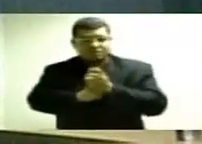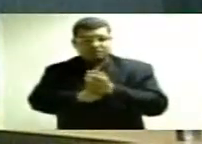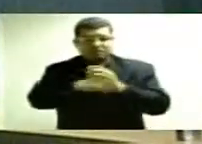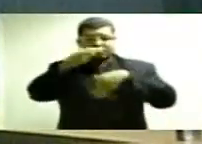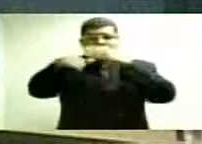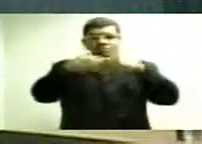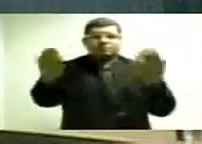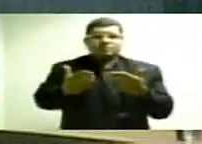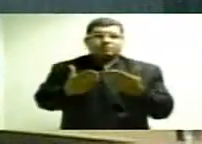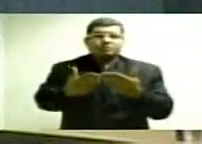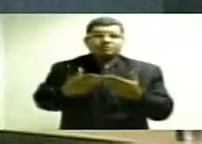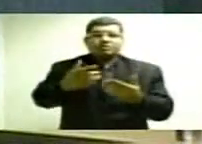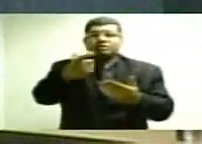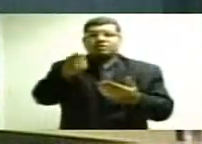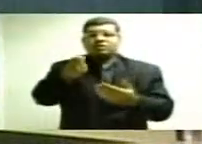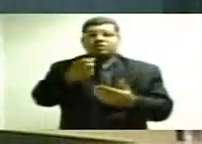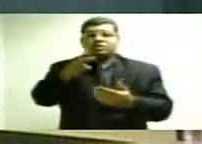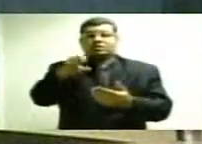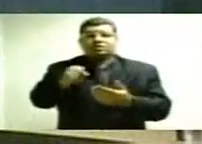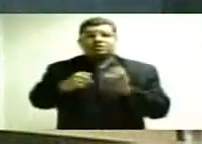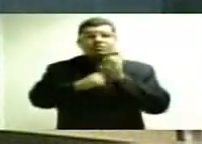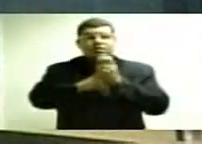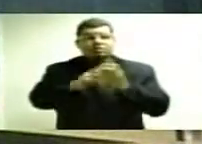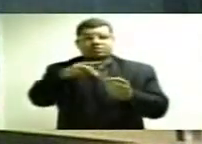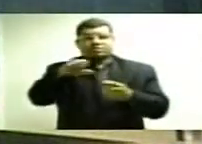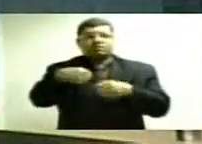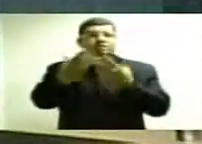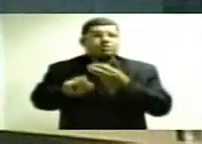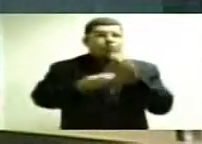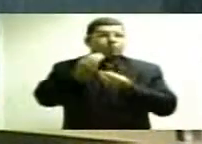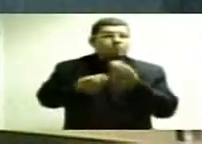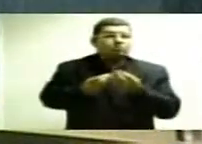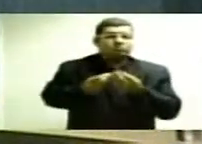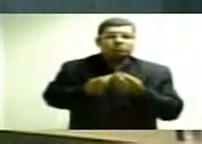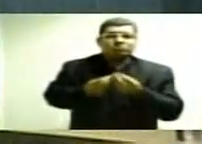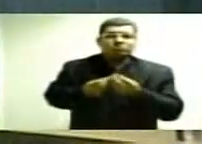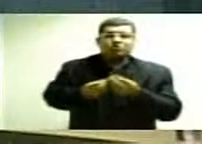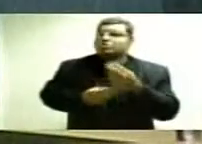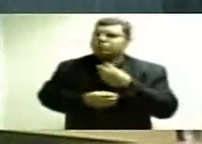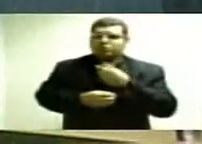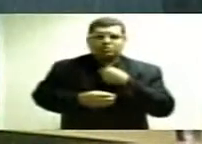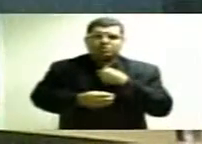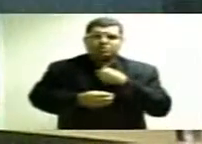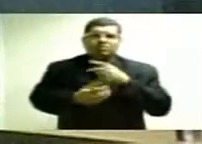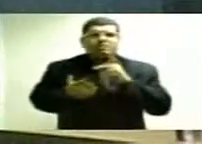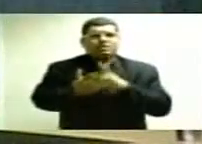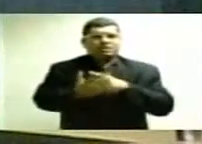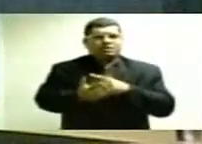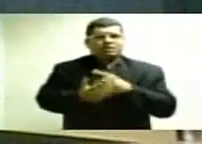criação de 20 cargos comissionados na Casa Civil. Isso não pode ser sério.